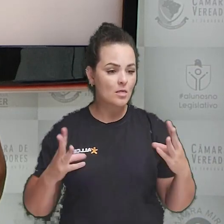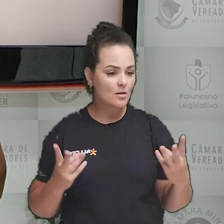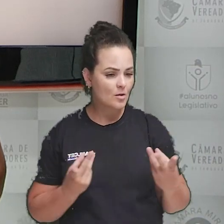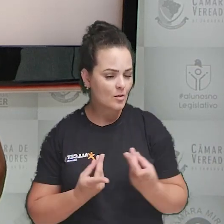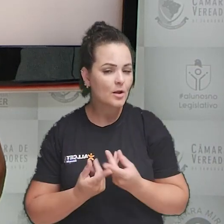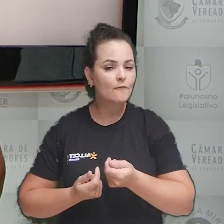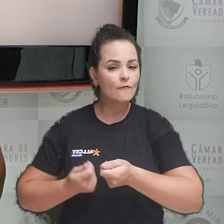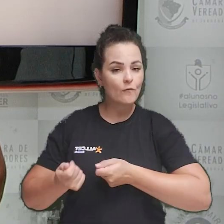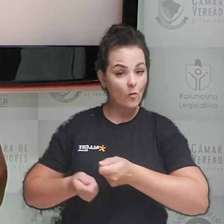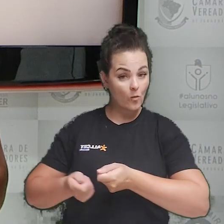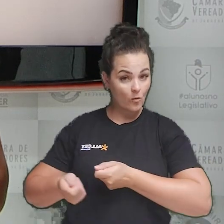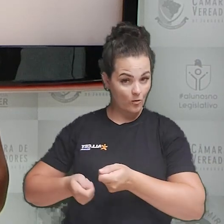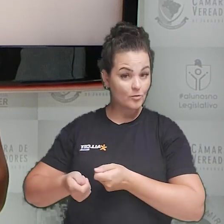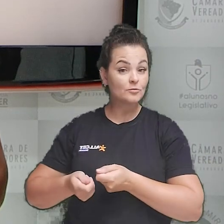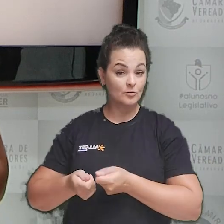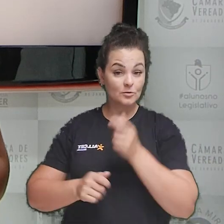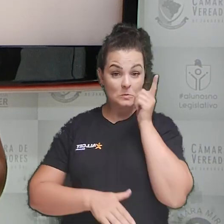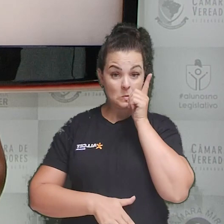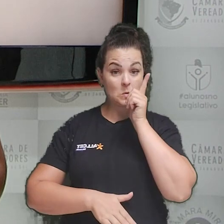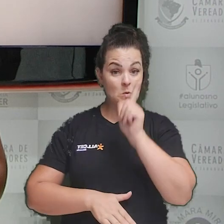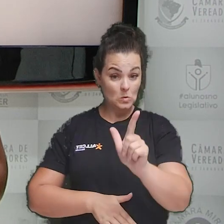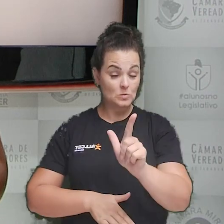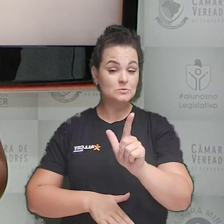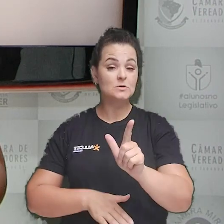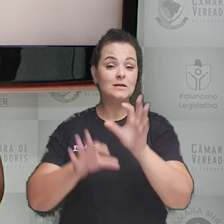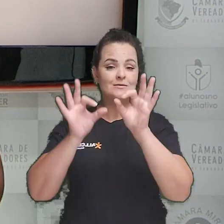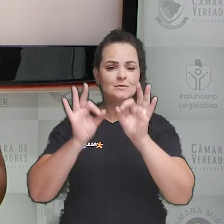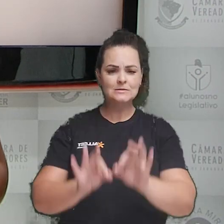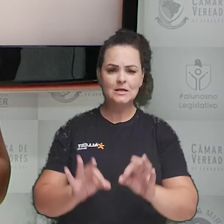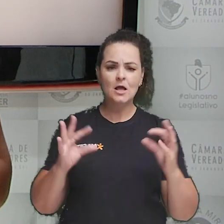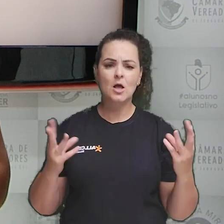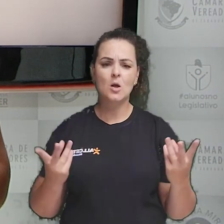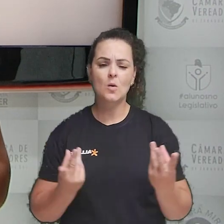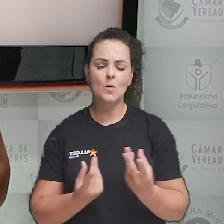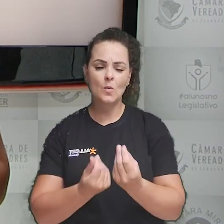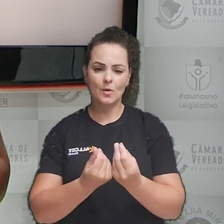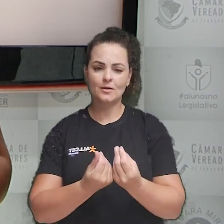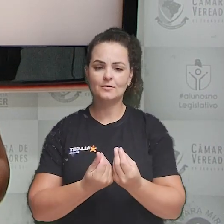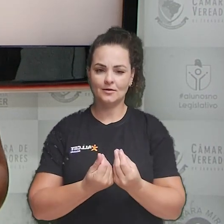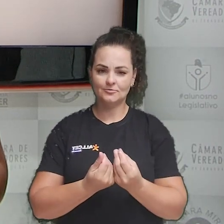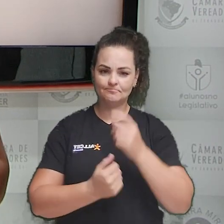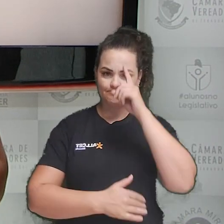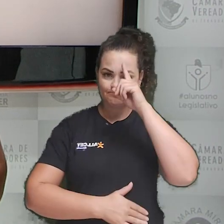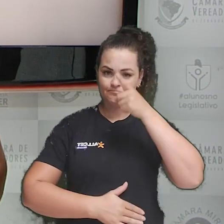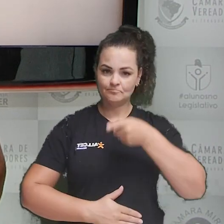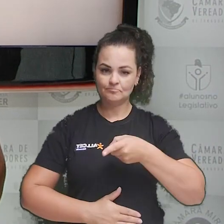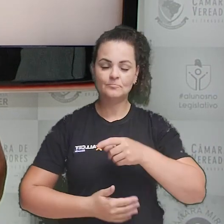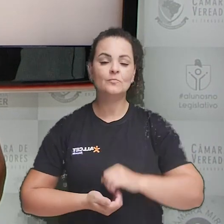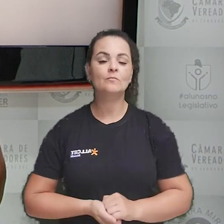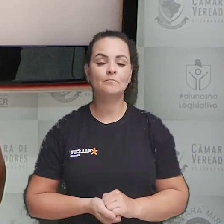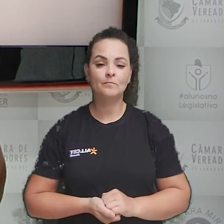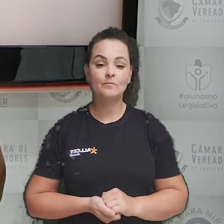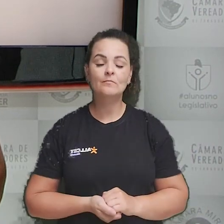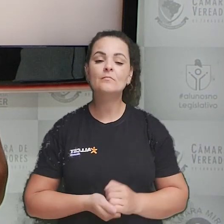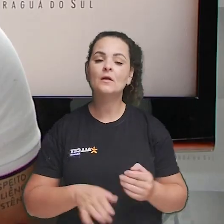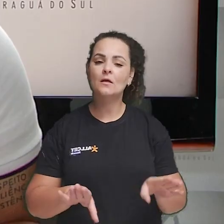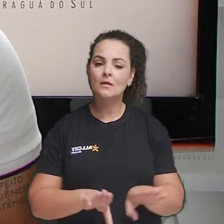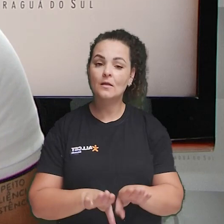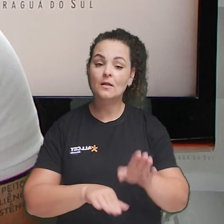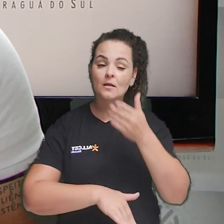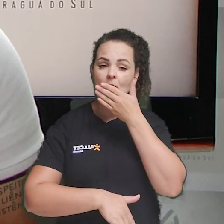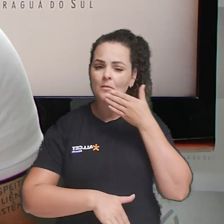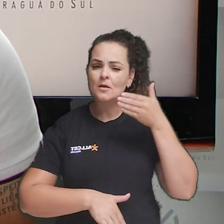qualificação dos métodos de controle, garantindo a eficiência, eficácia e efetividade das decisões.